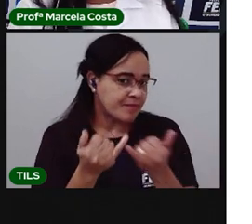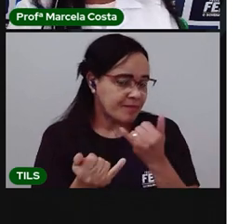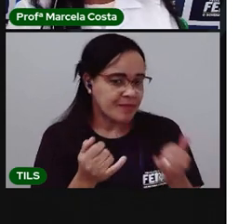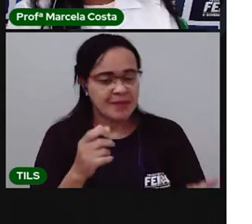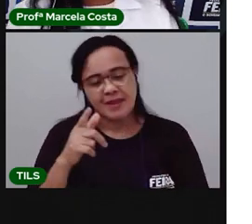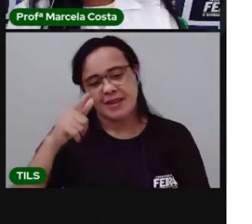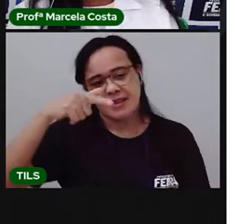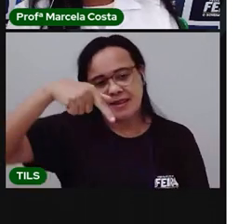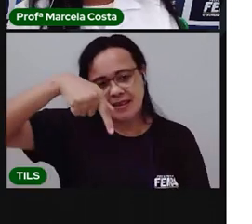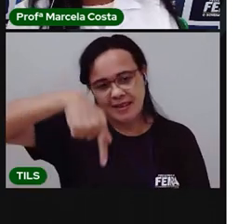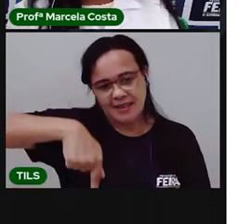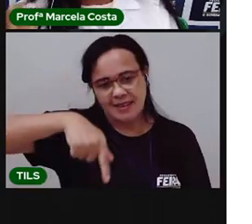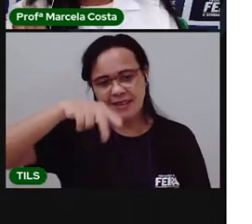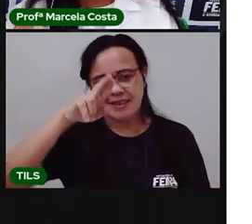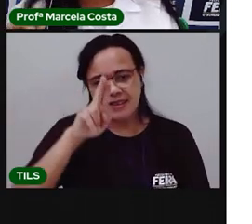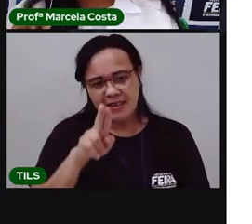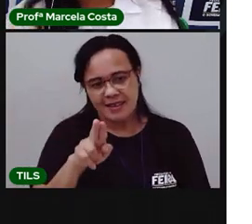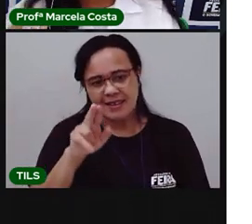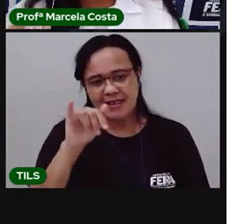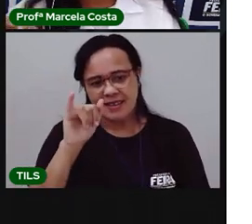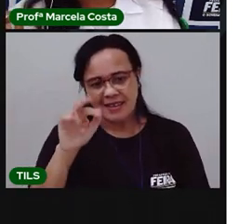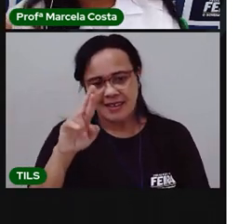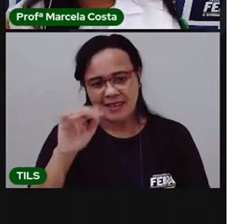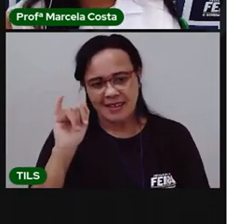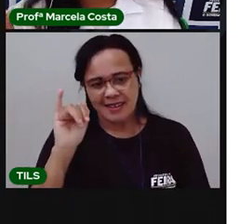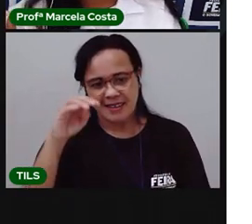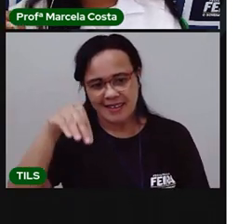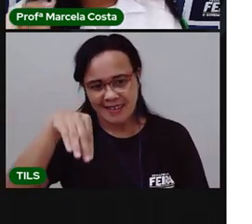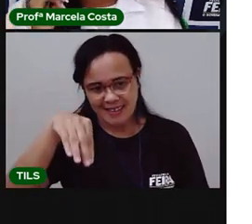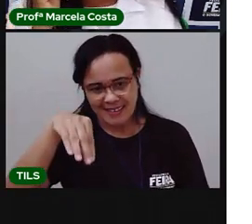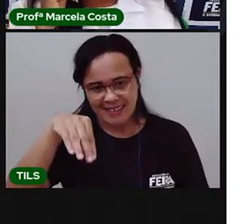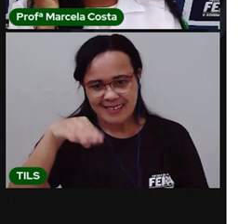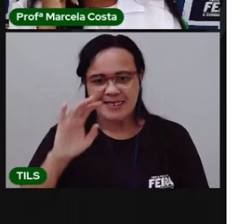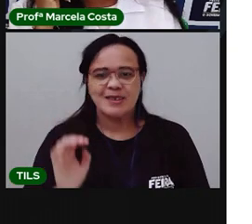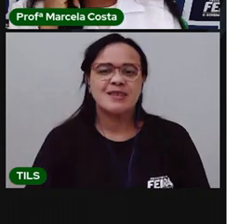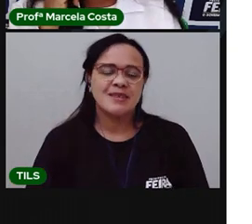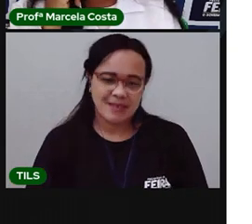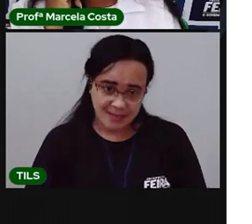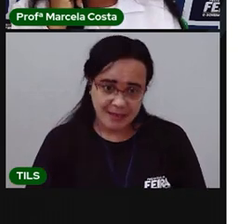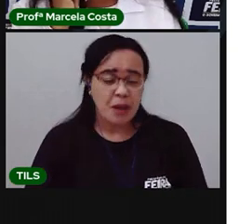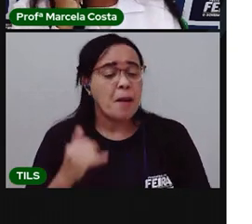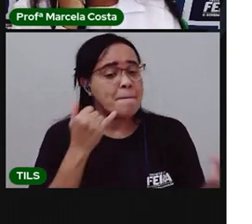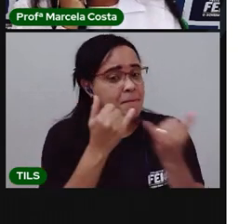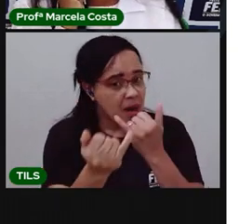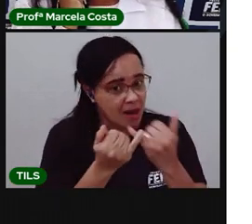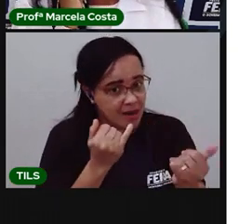Joaquim, Quirin, Quim. Joaquim, Quirin, Quim. Olha o som.